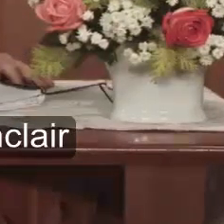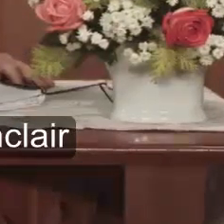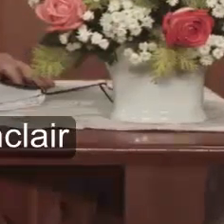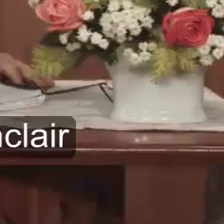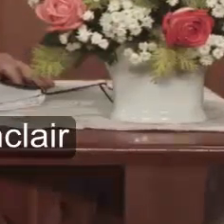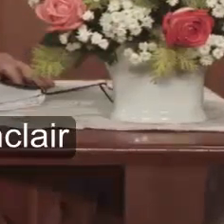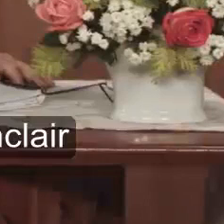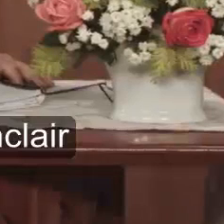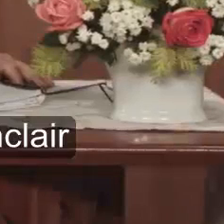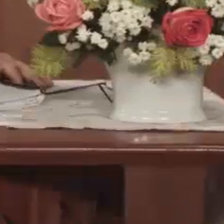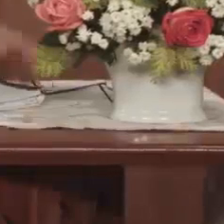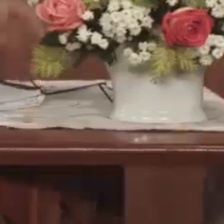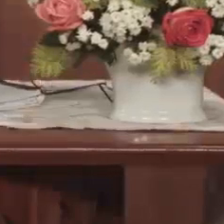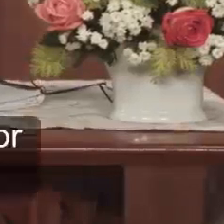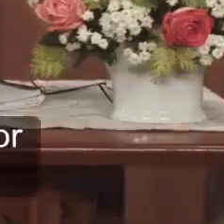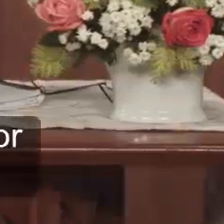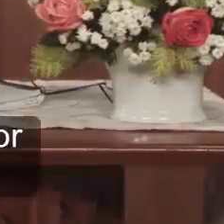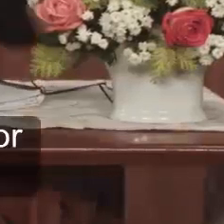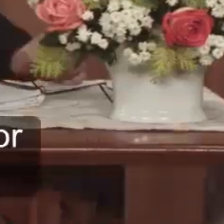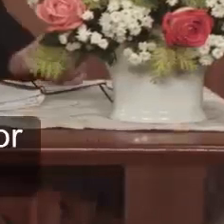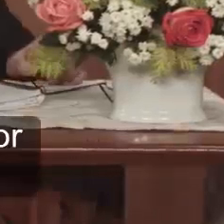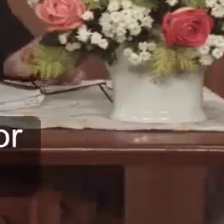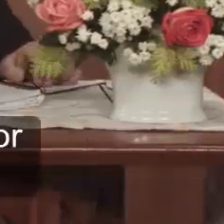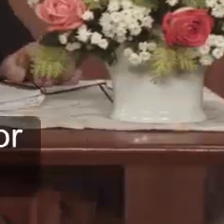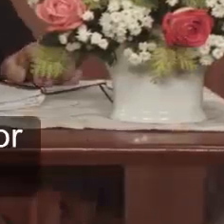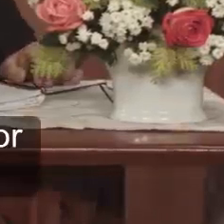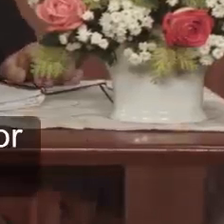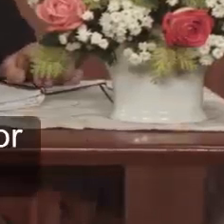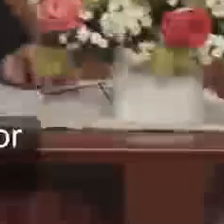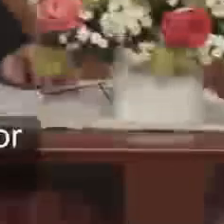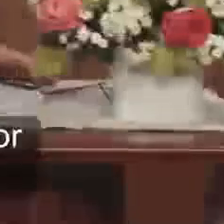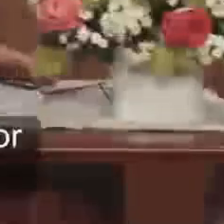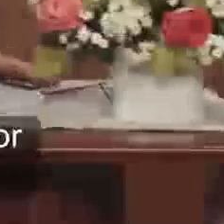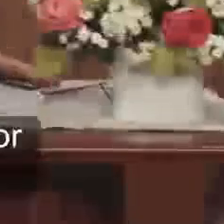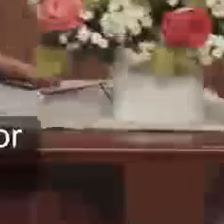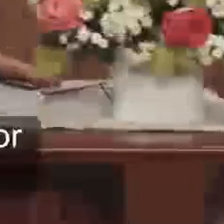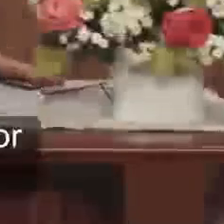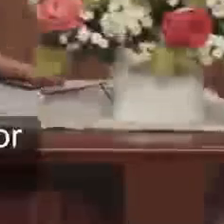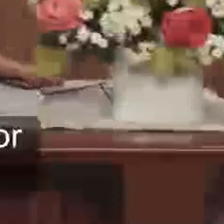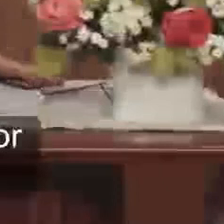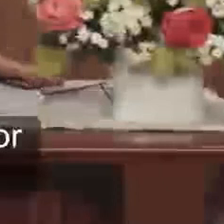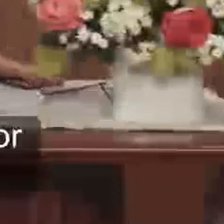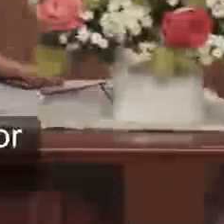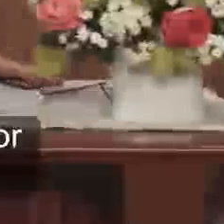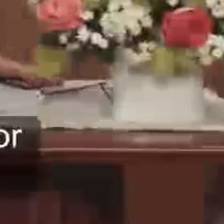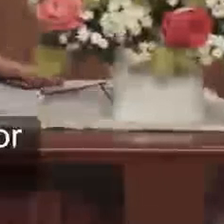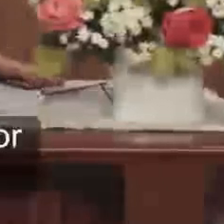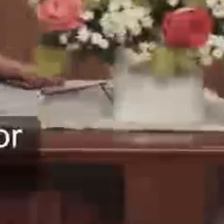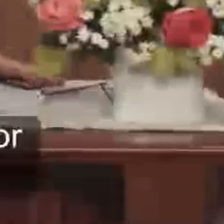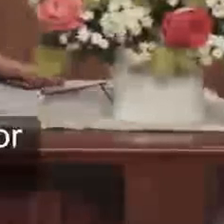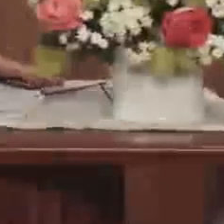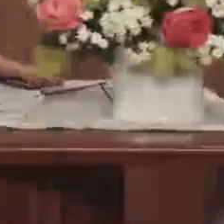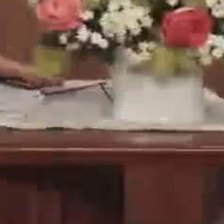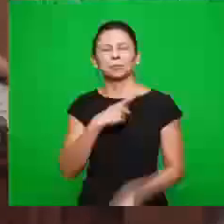nossos irmãos Moncler, Joaquim Amaro Codesso e outros irmãos ali,